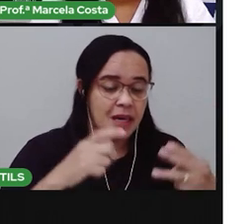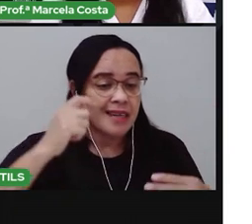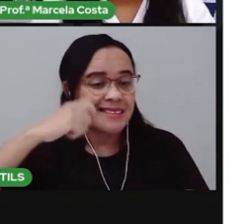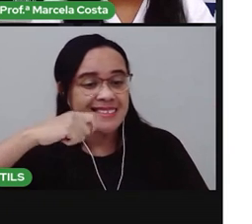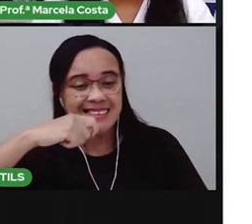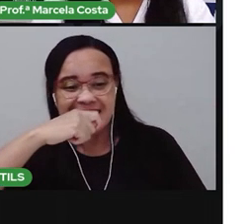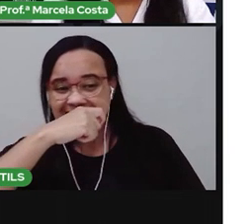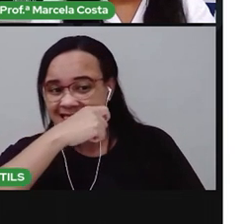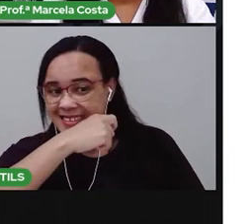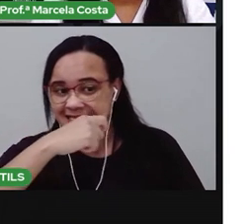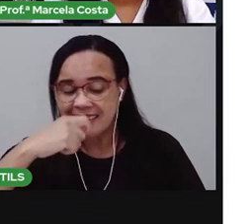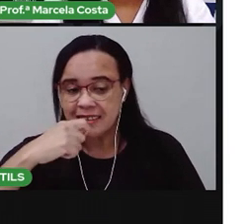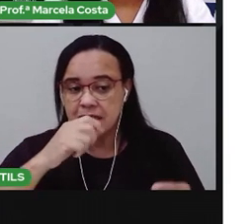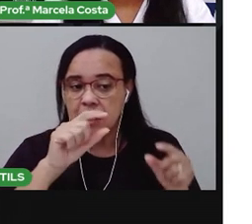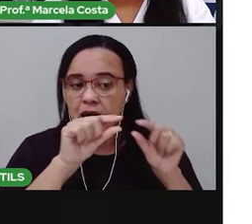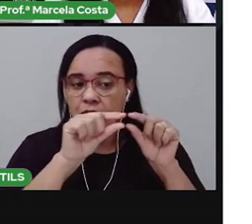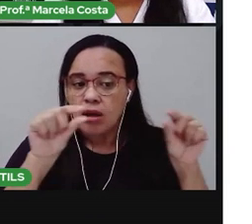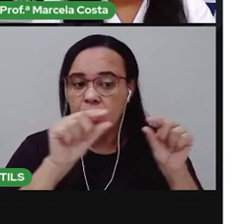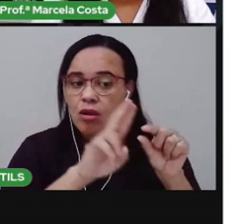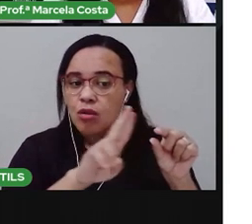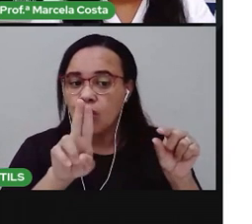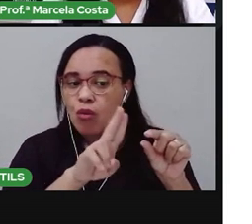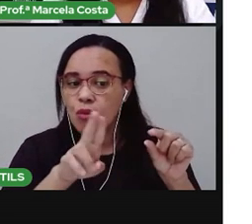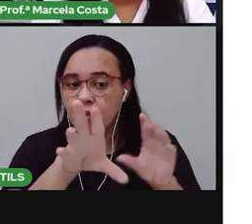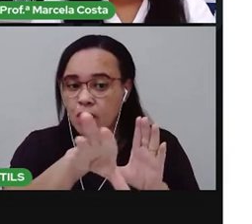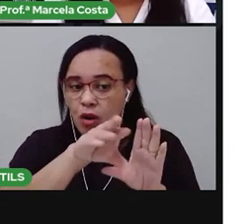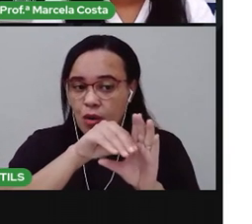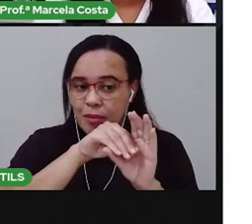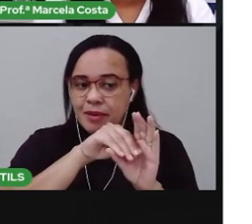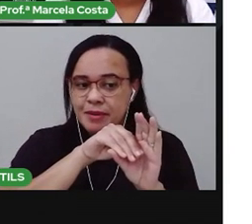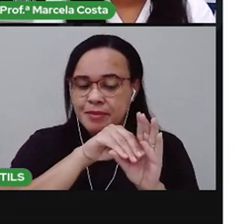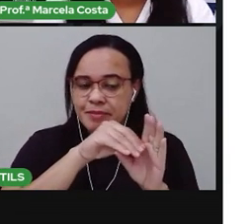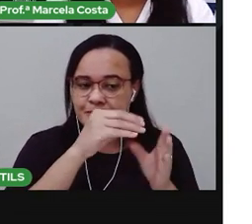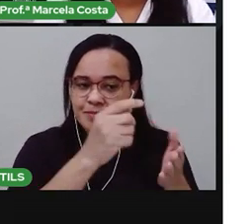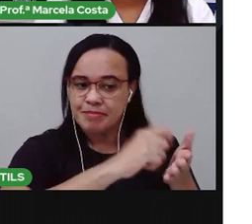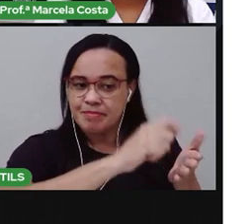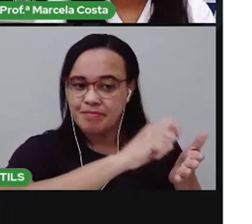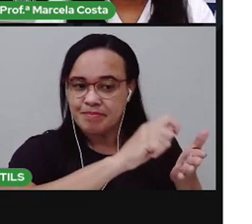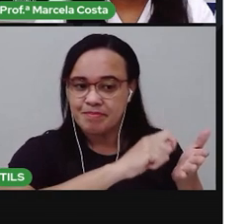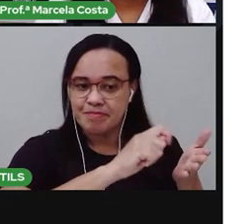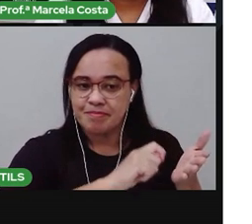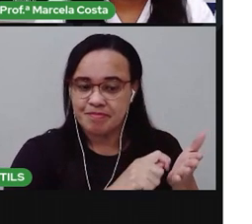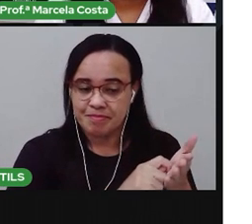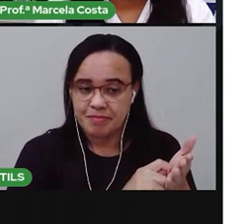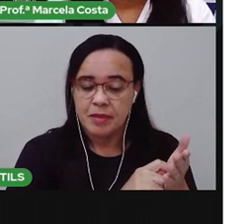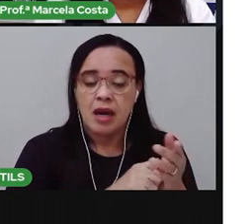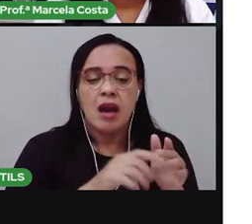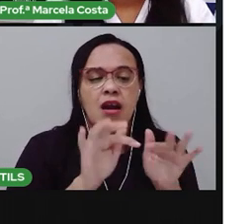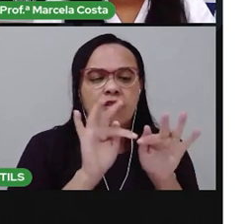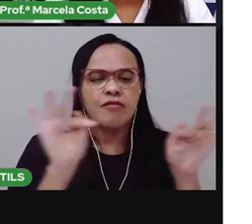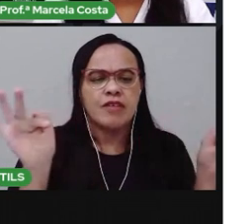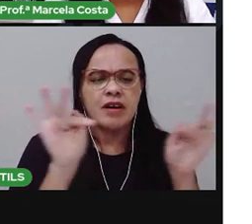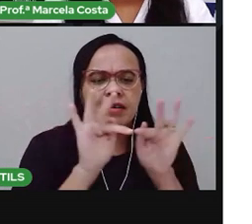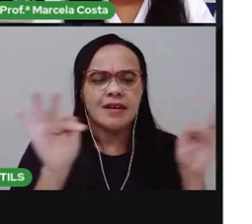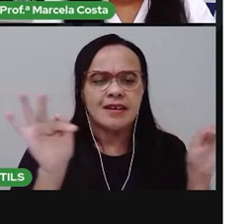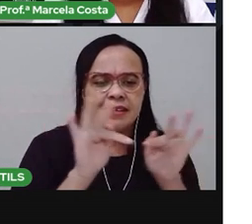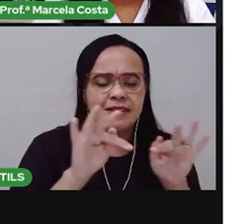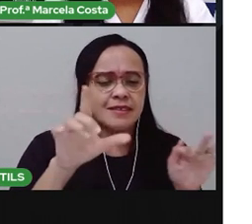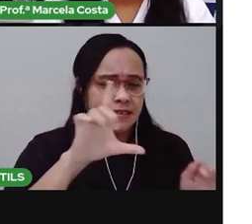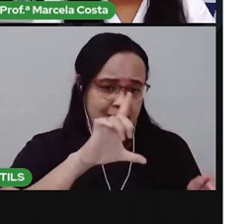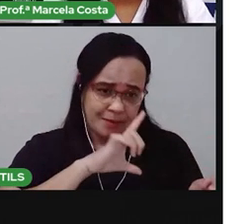os dentes. Observe, crianças, que aqui eu tenho uma frase, né? Então,